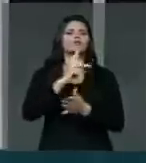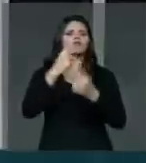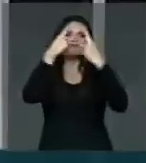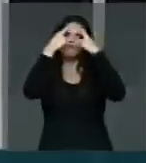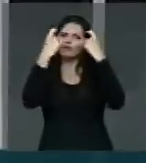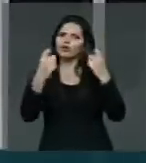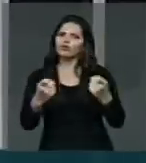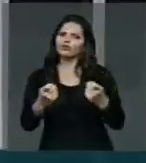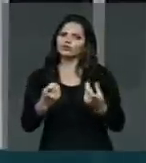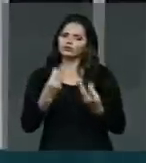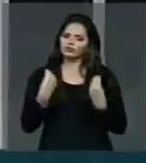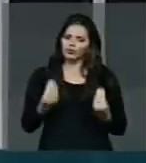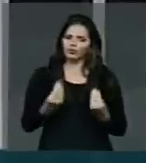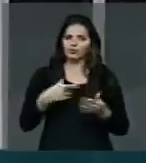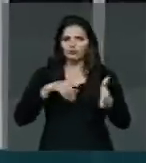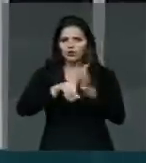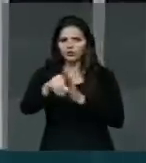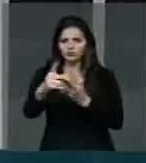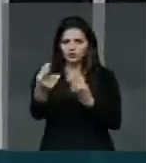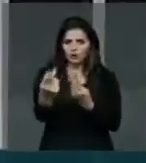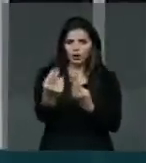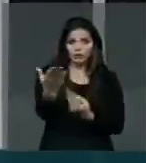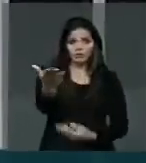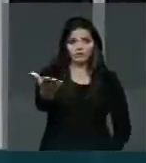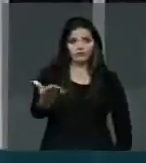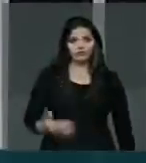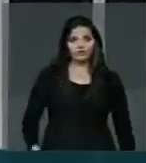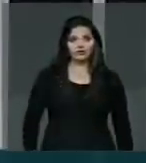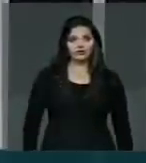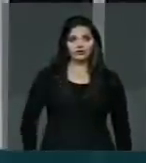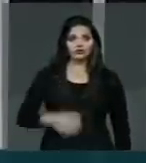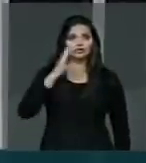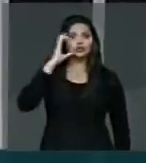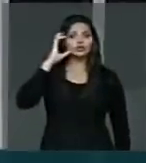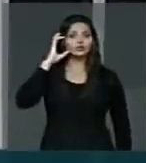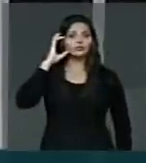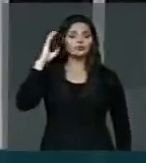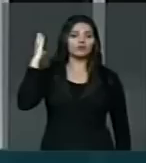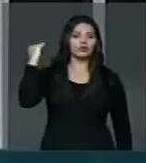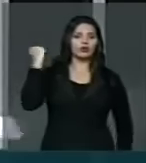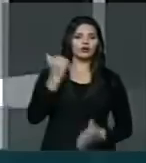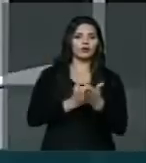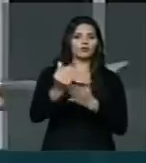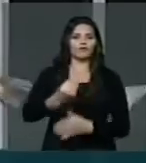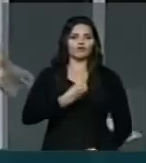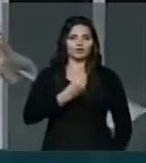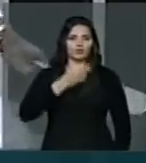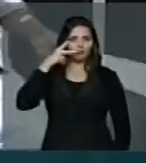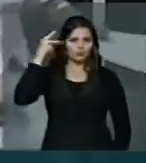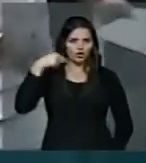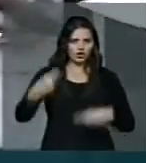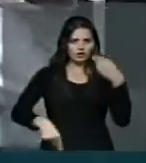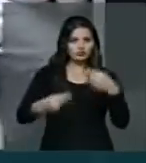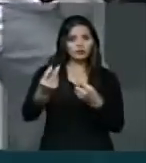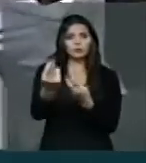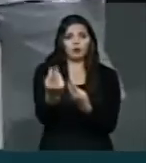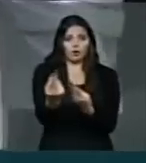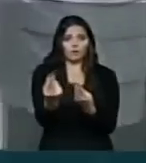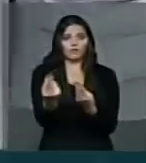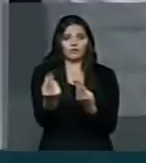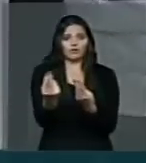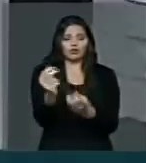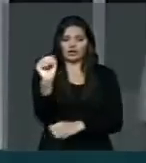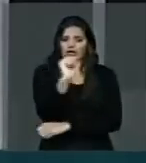Eu perguntaria, não foi desta forma que Dilma Rousseff começou a sua carreira na política? O